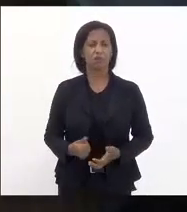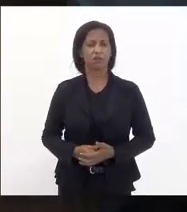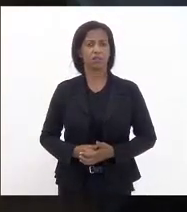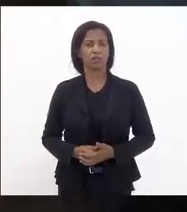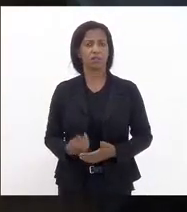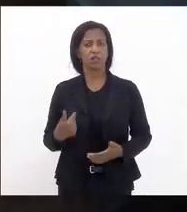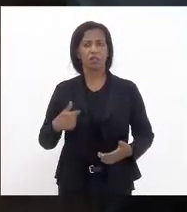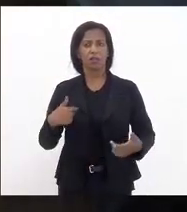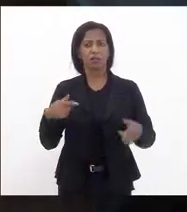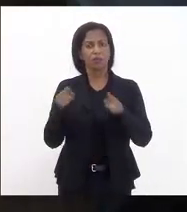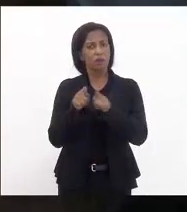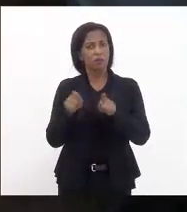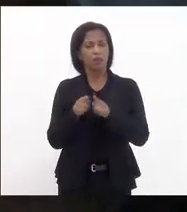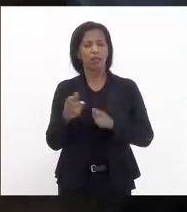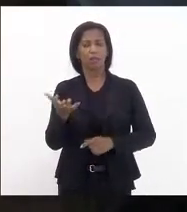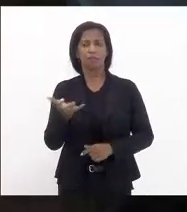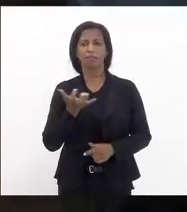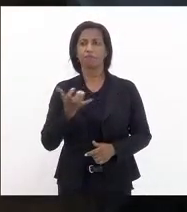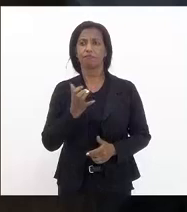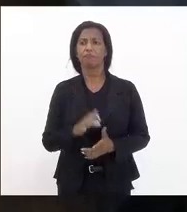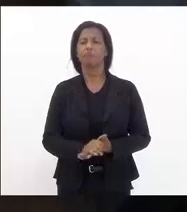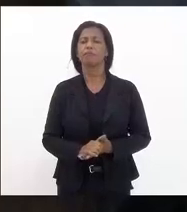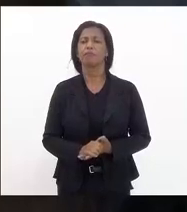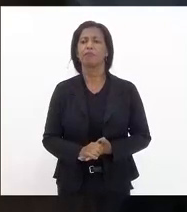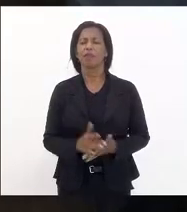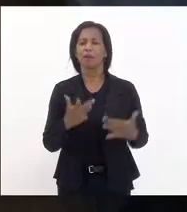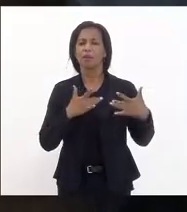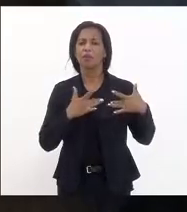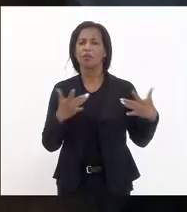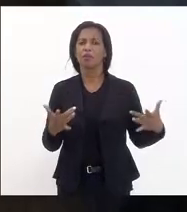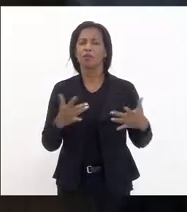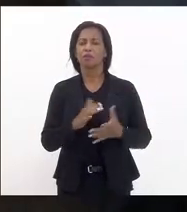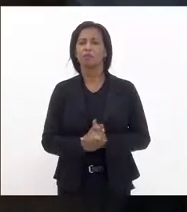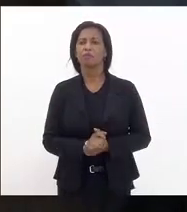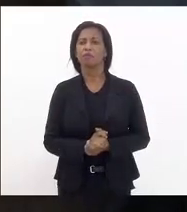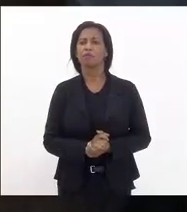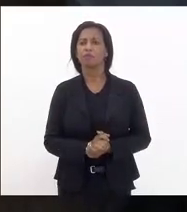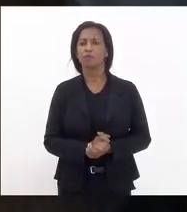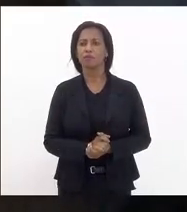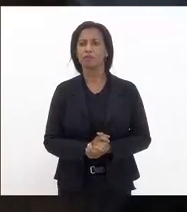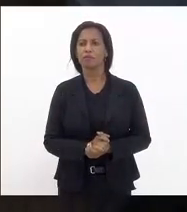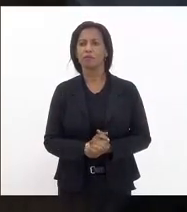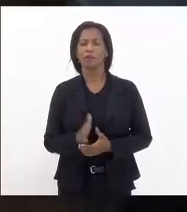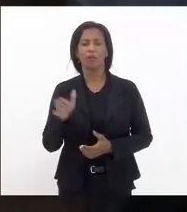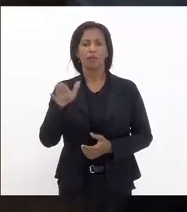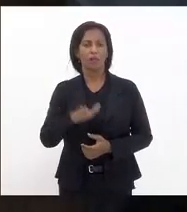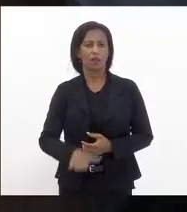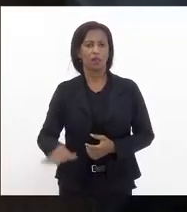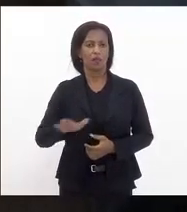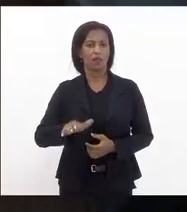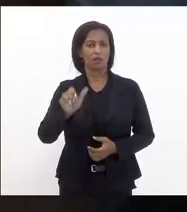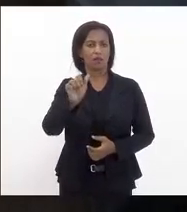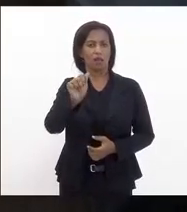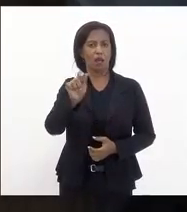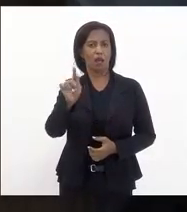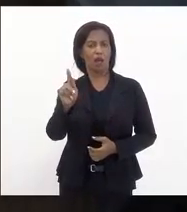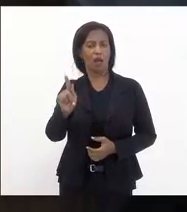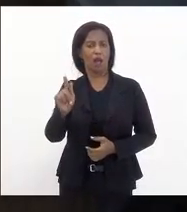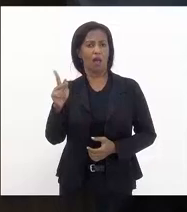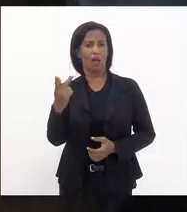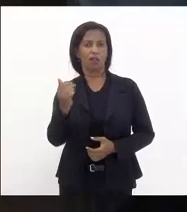queria também deixar aqui minha solidariedade a mãe da criança Agatha pedindo